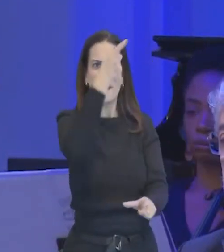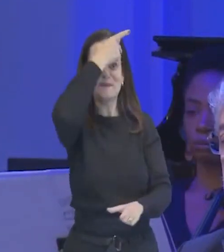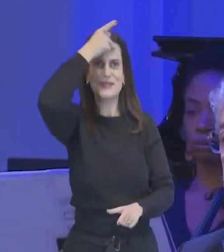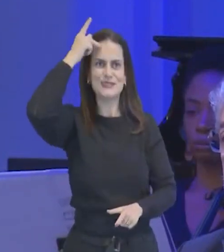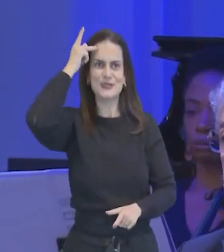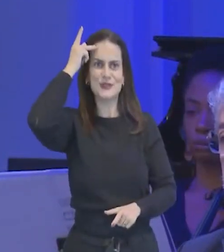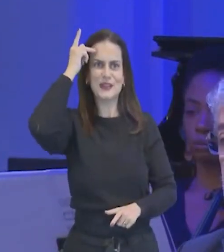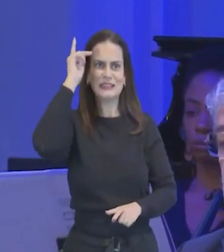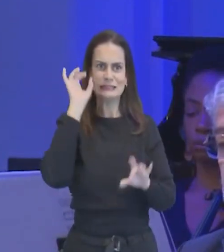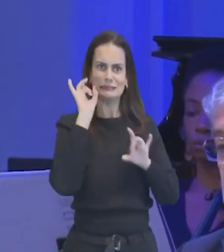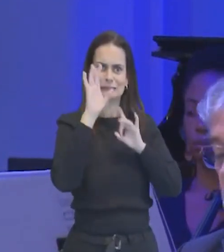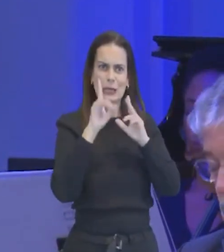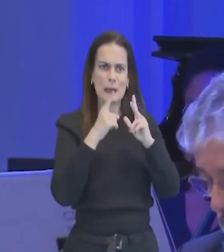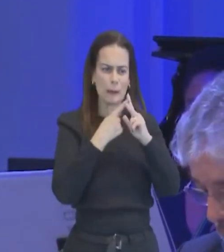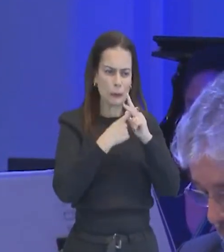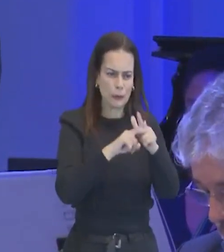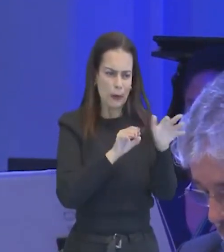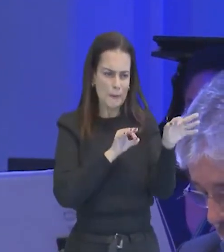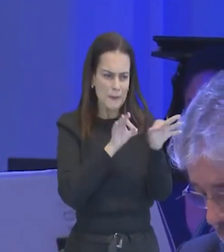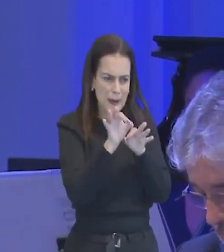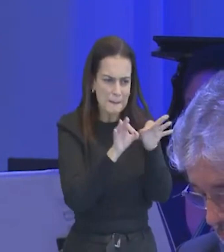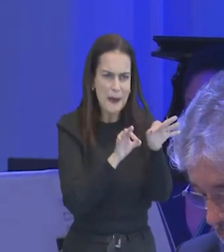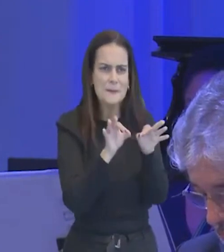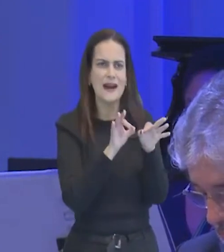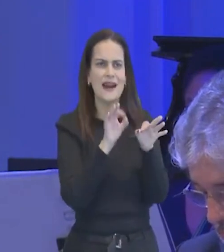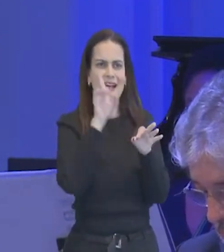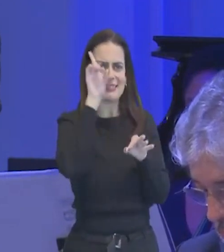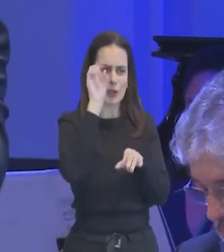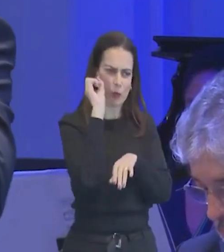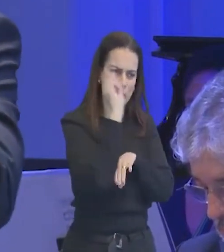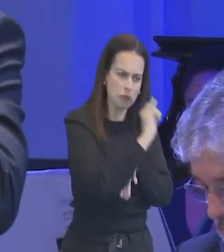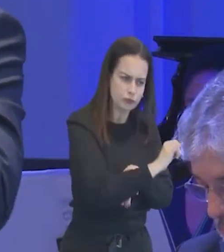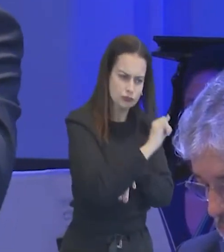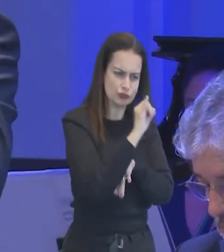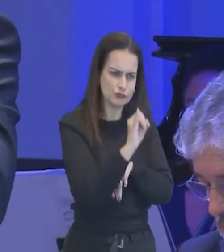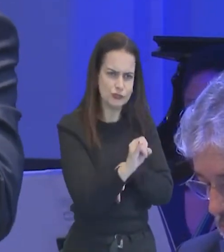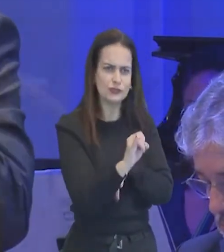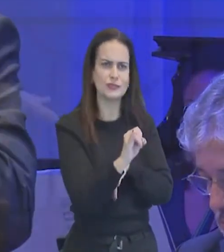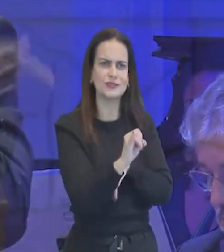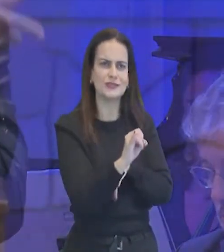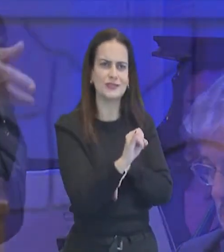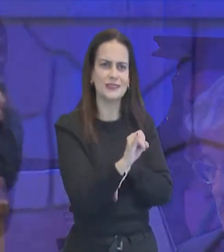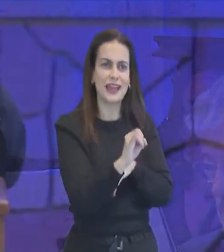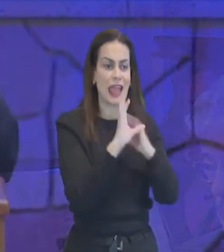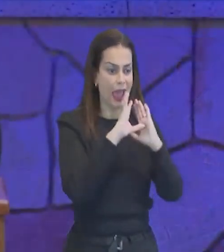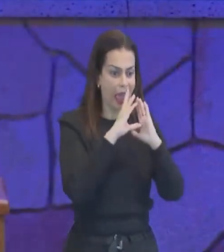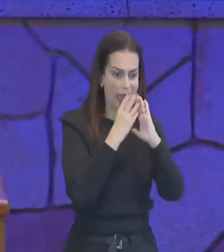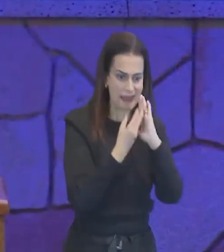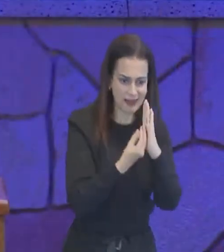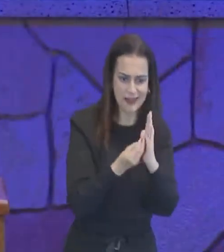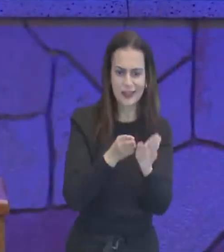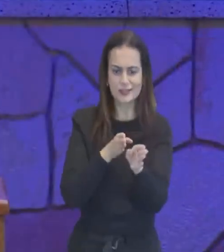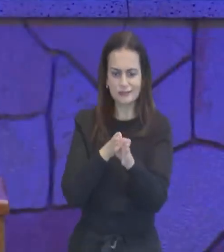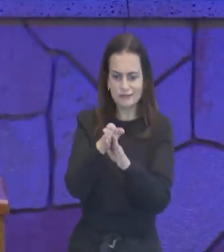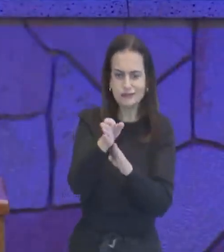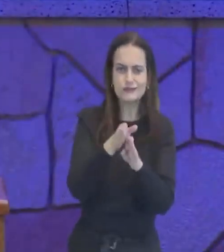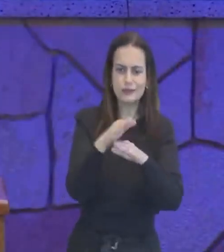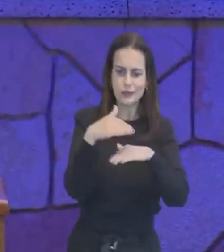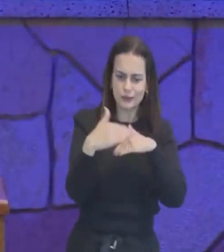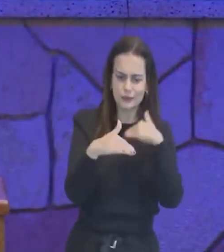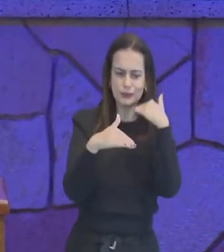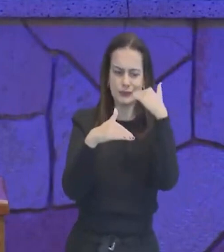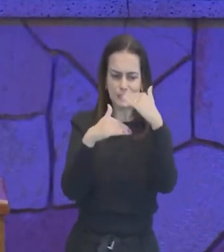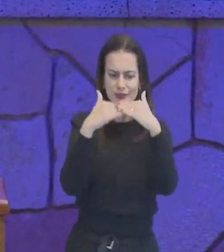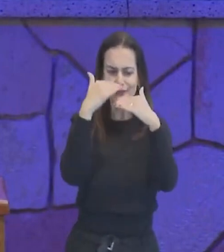e Deus molda aquela pessoa, e Deus instrui aquela pessoa, através de outros, da própria igreja, de amigos, de professores, de pastores, de